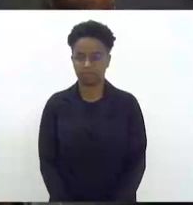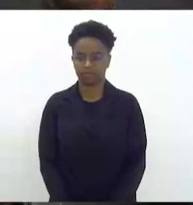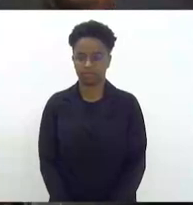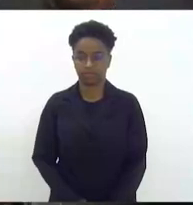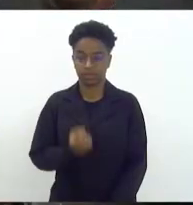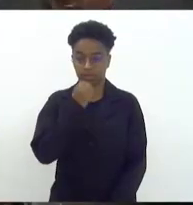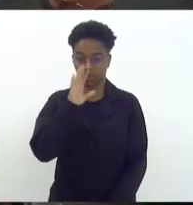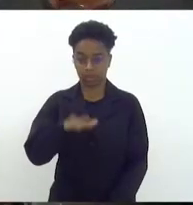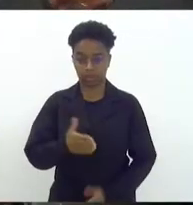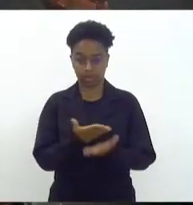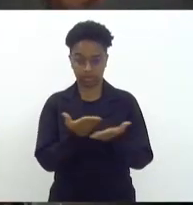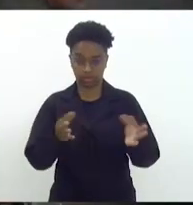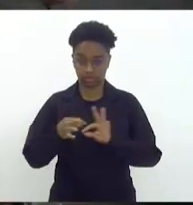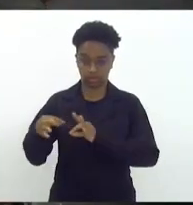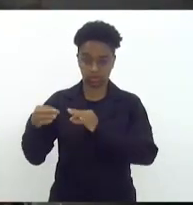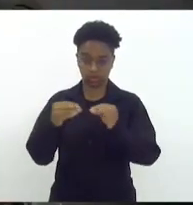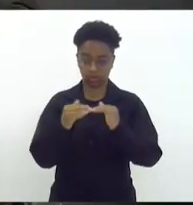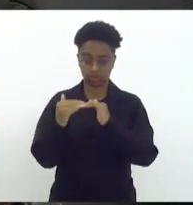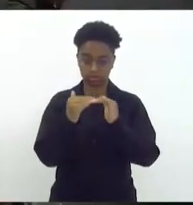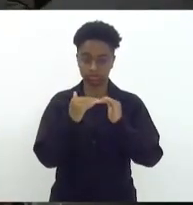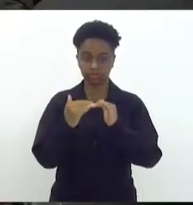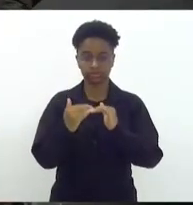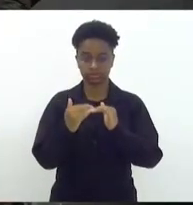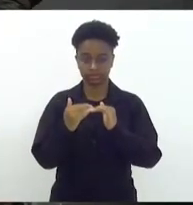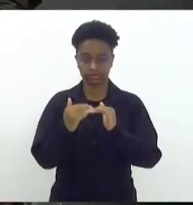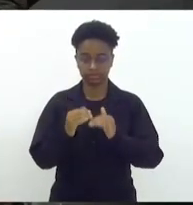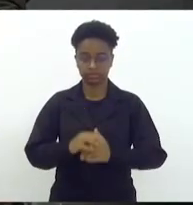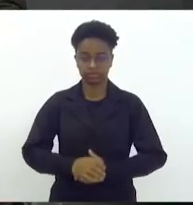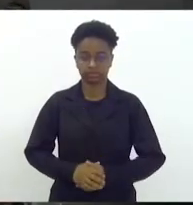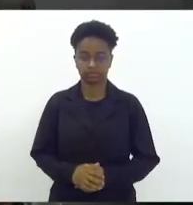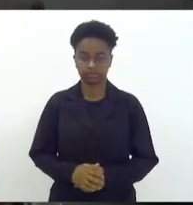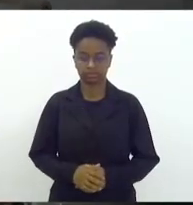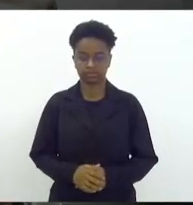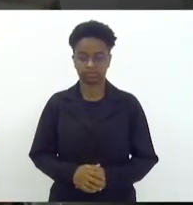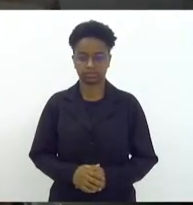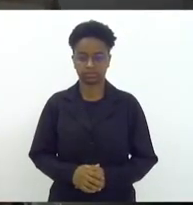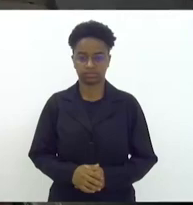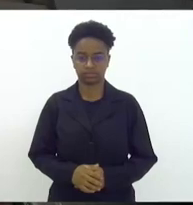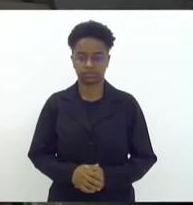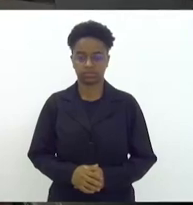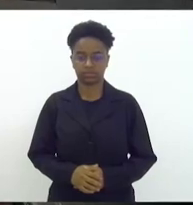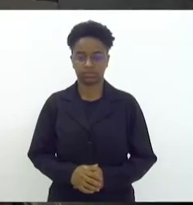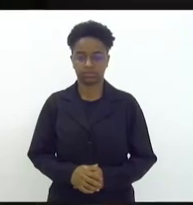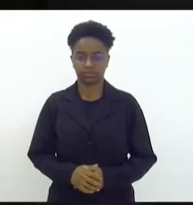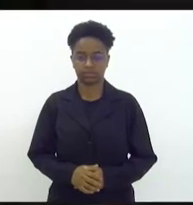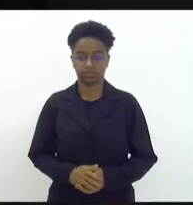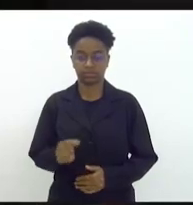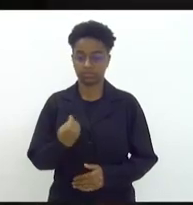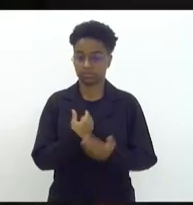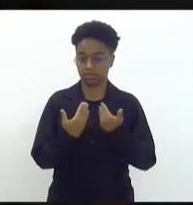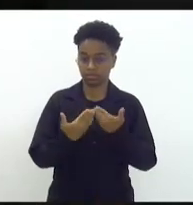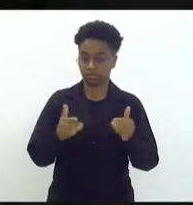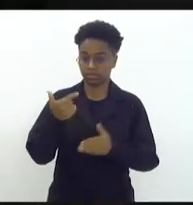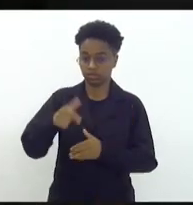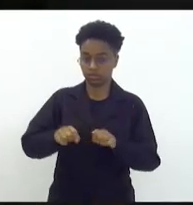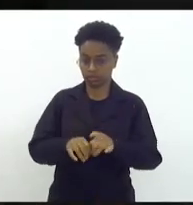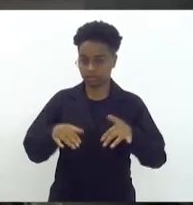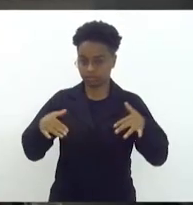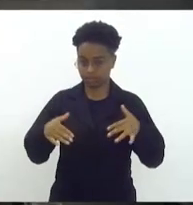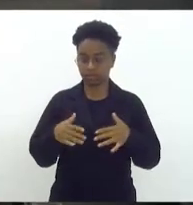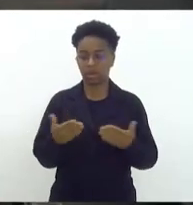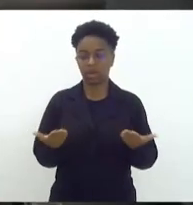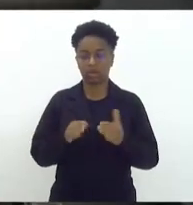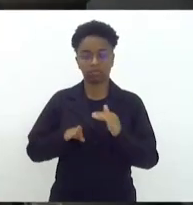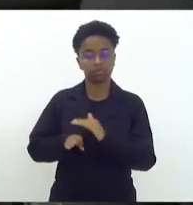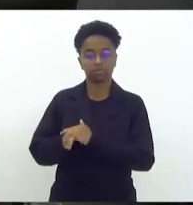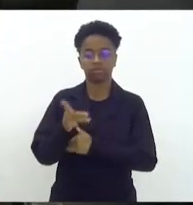Boa tarde a todos e todas, todos e todas. Está reaberta a sessão. Sessão